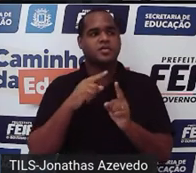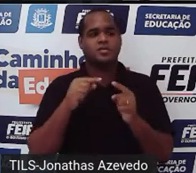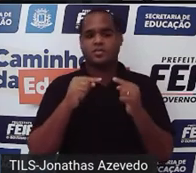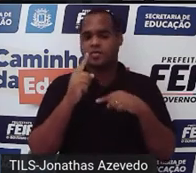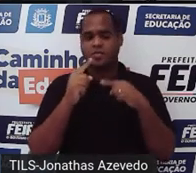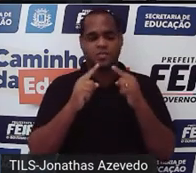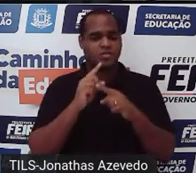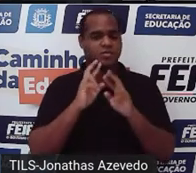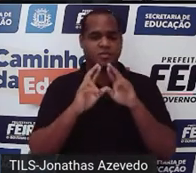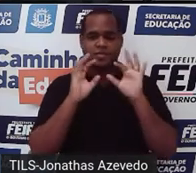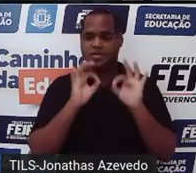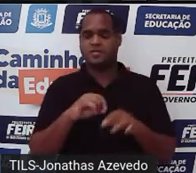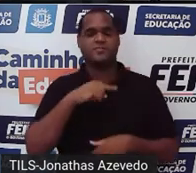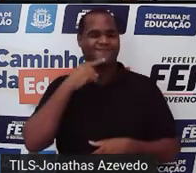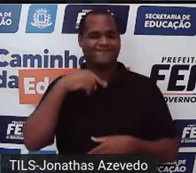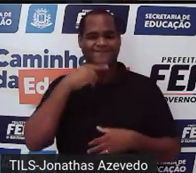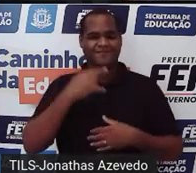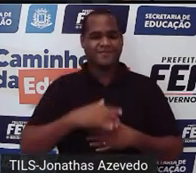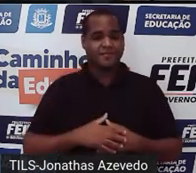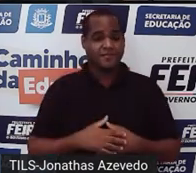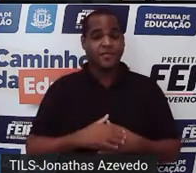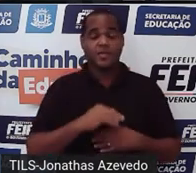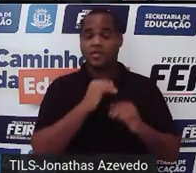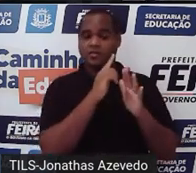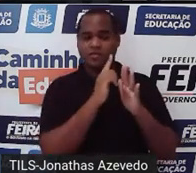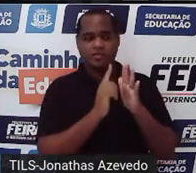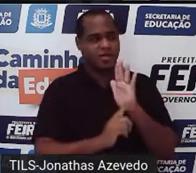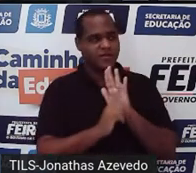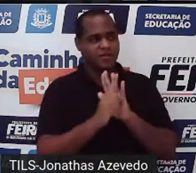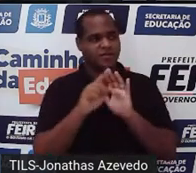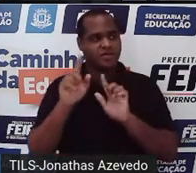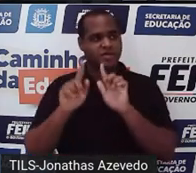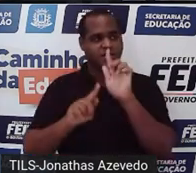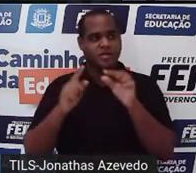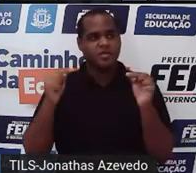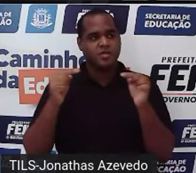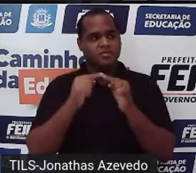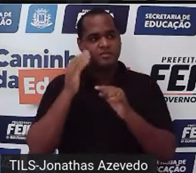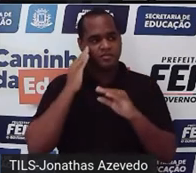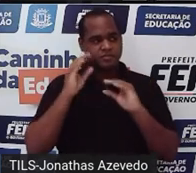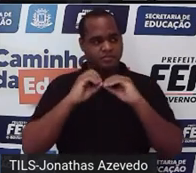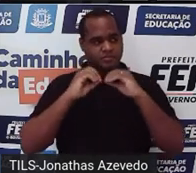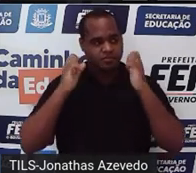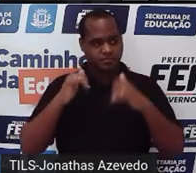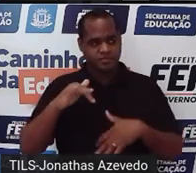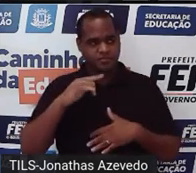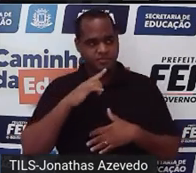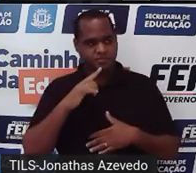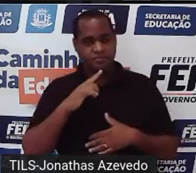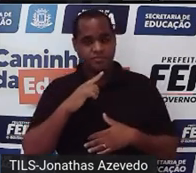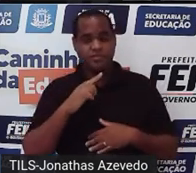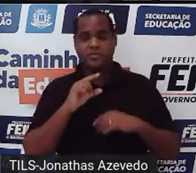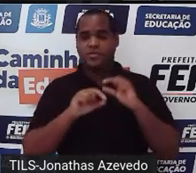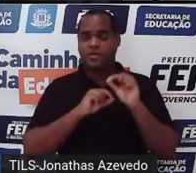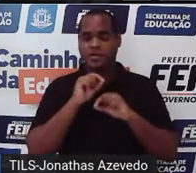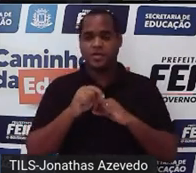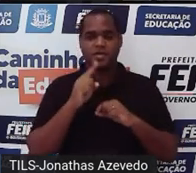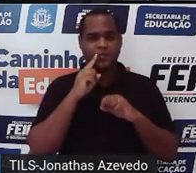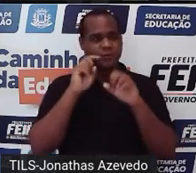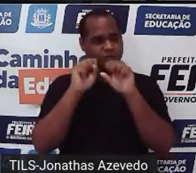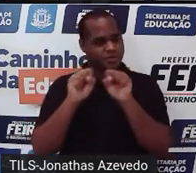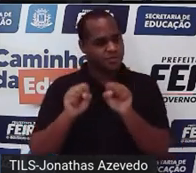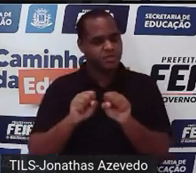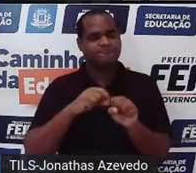solução e no gráfico como é que a gente entende que os sistemas não tem solução